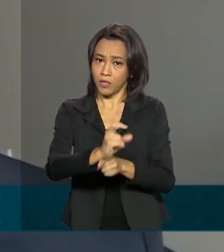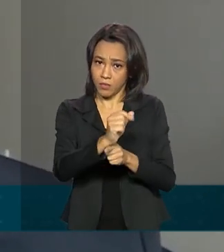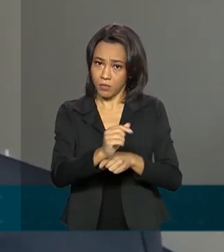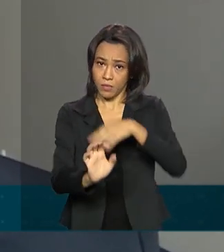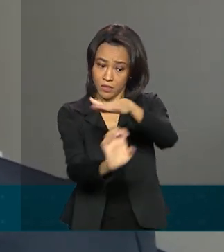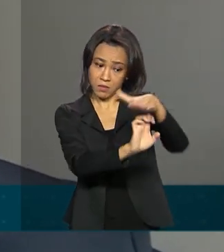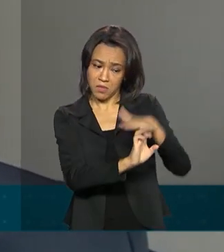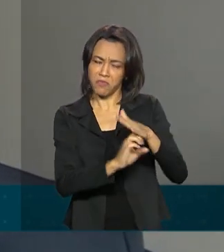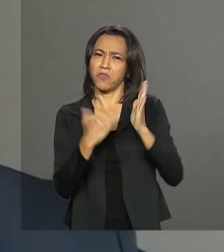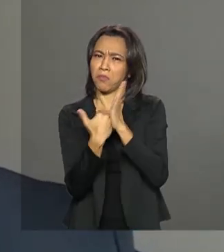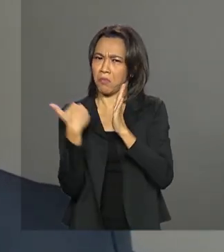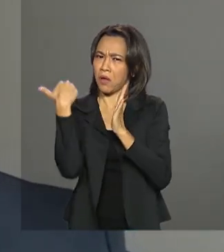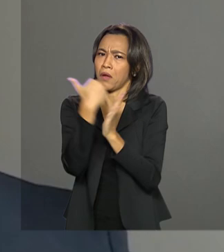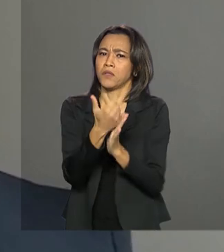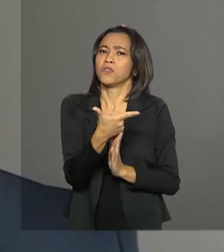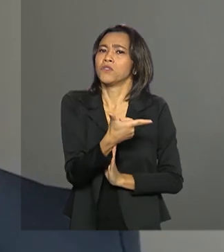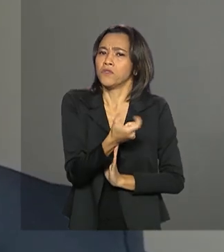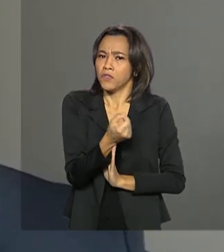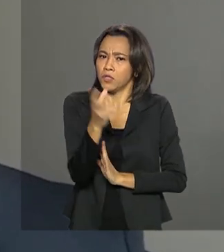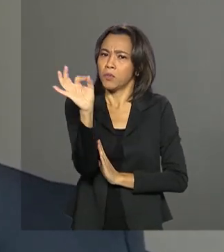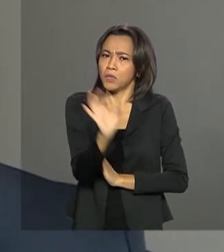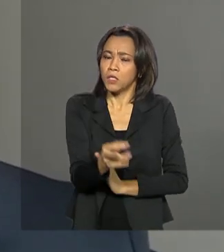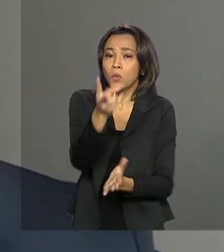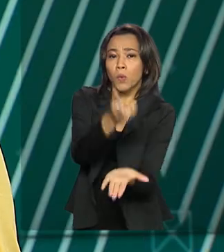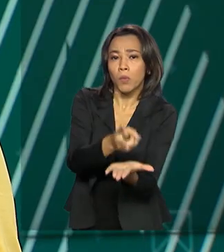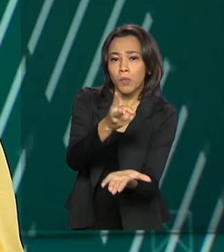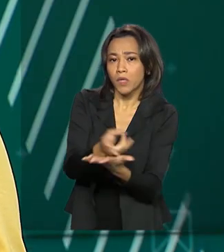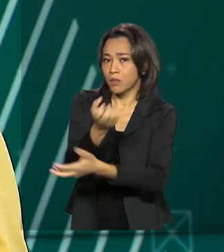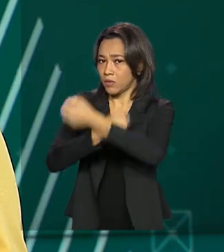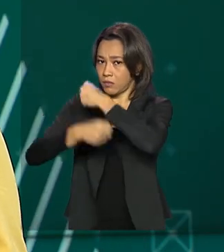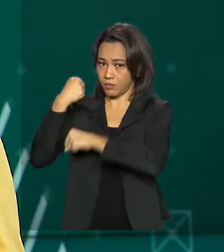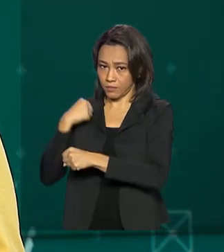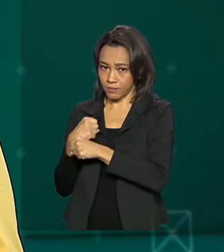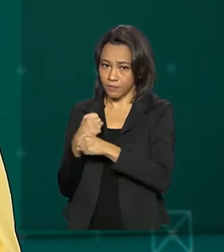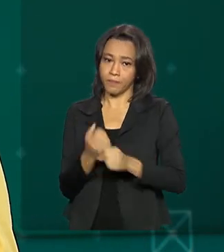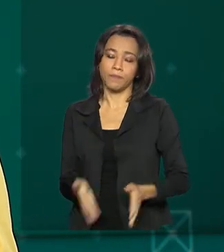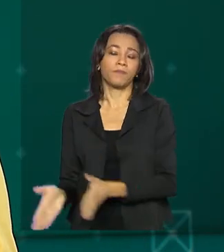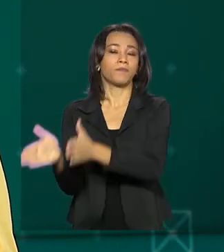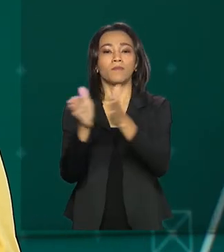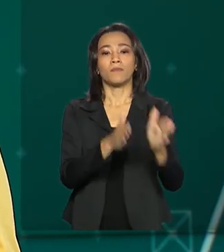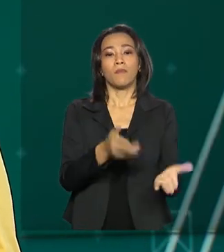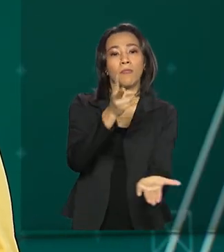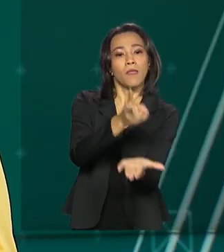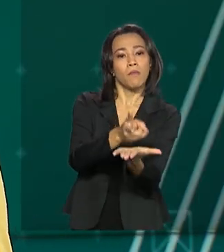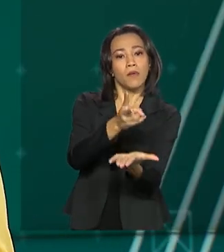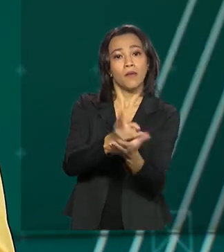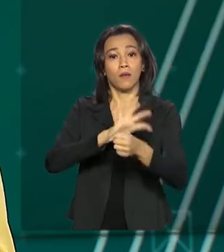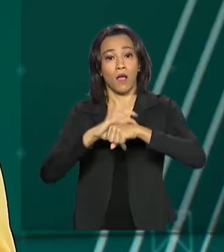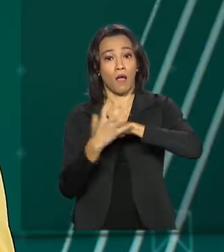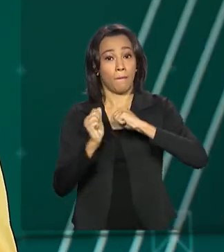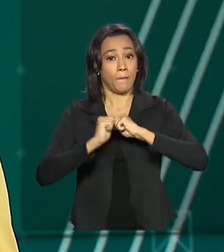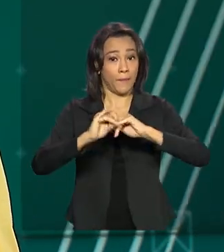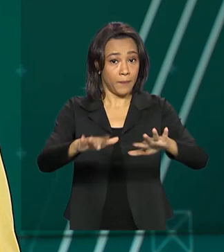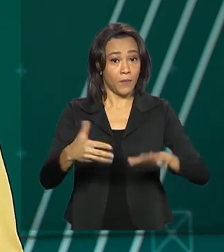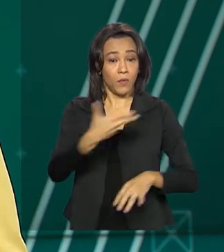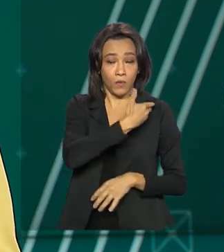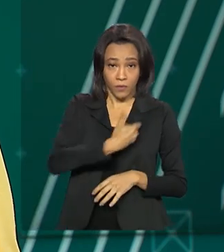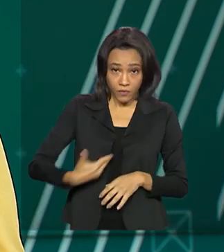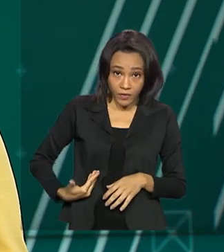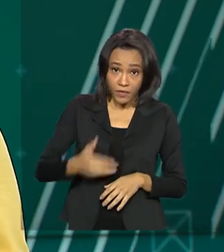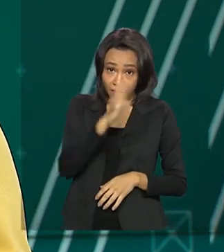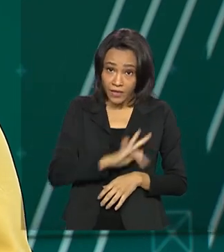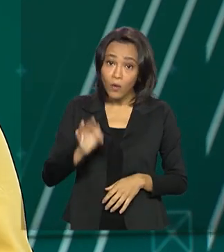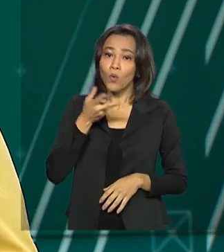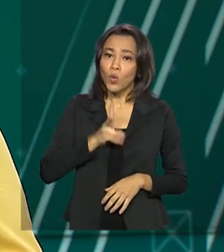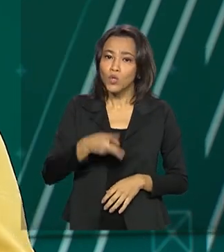de 20% o mesmo volume do ano anterior. E mesmo com a pandemia, o governo federal continua as obras por